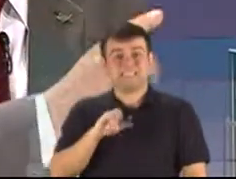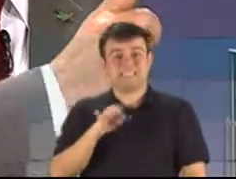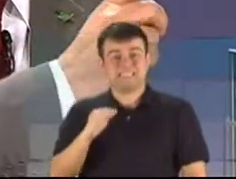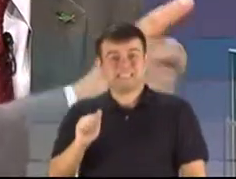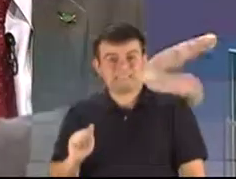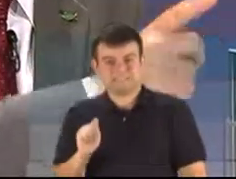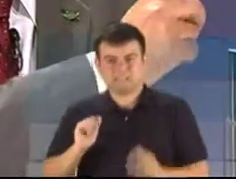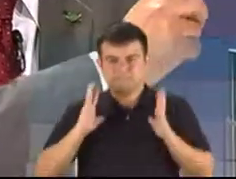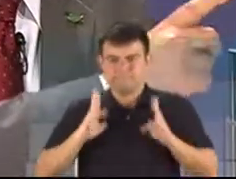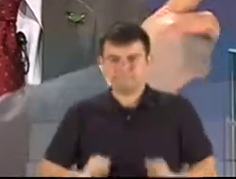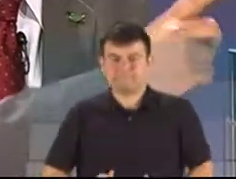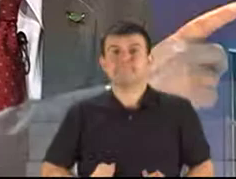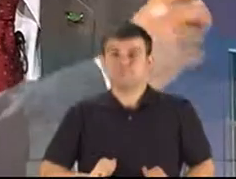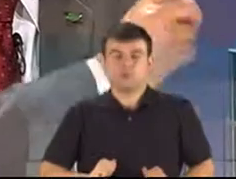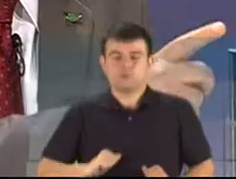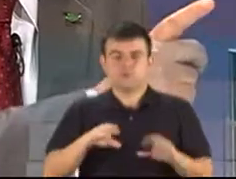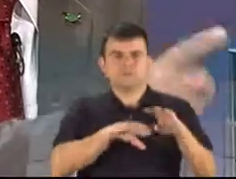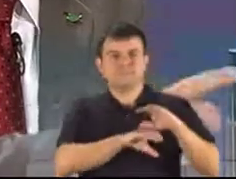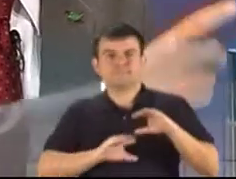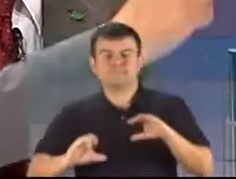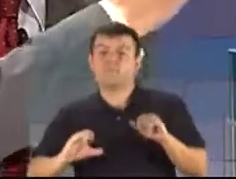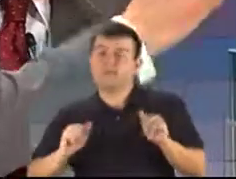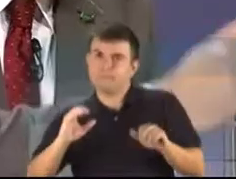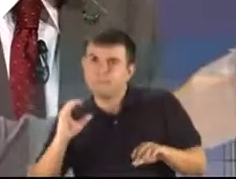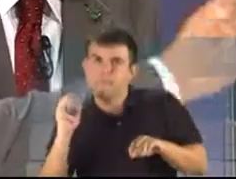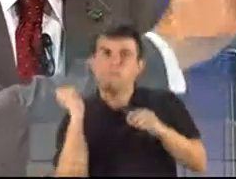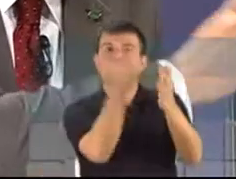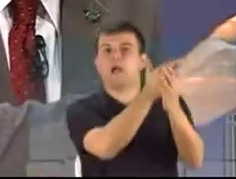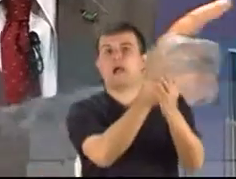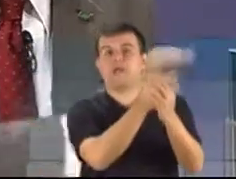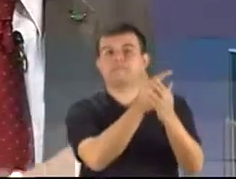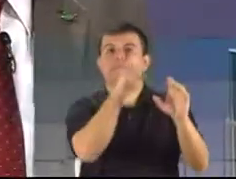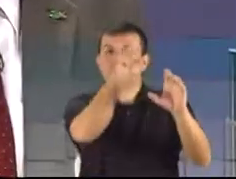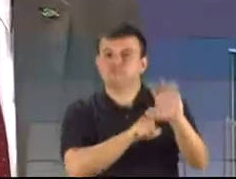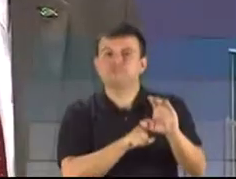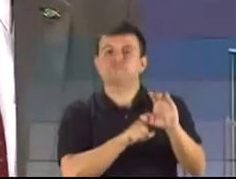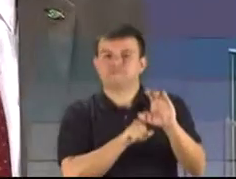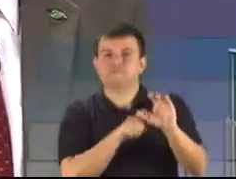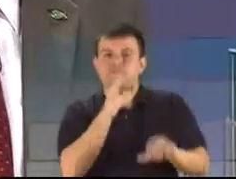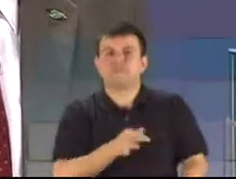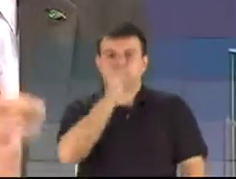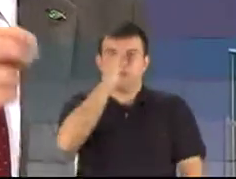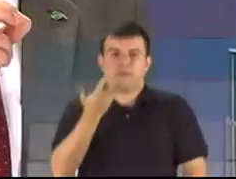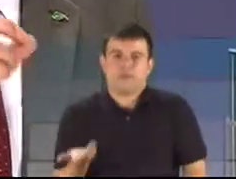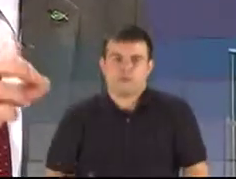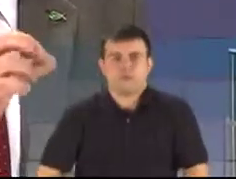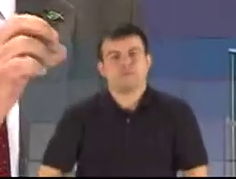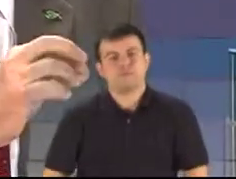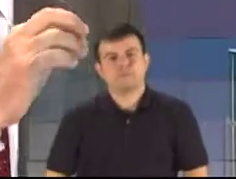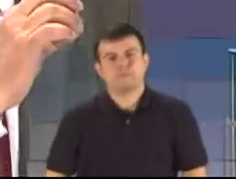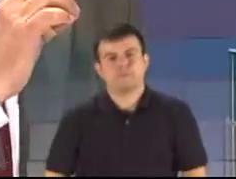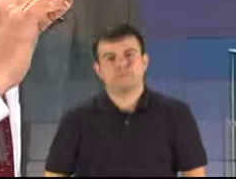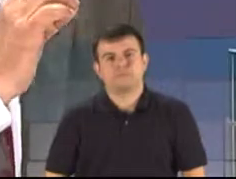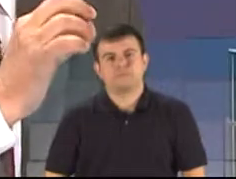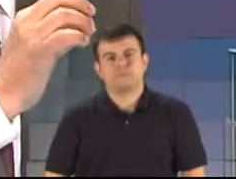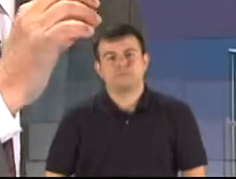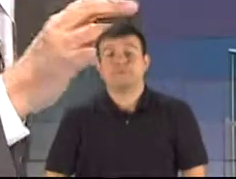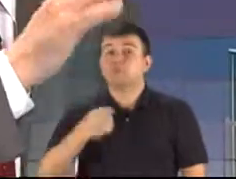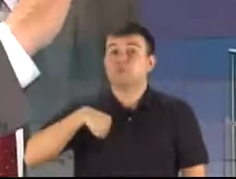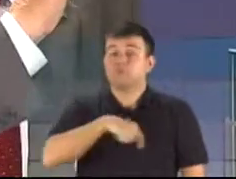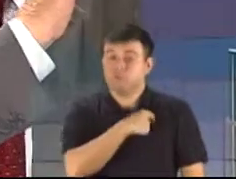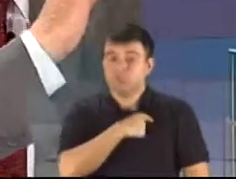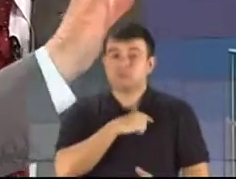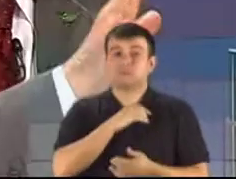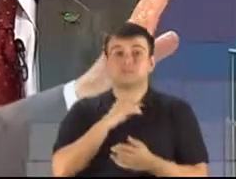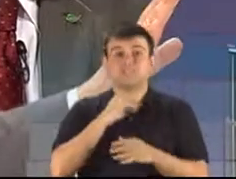são para pagamento da dívida que o Rio Grande tem com a União. Considerando que nós investimos